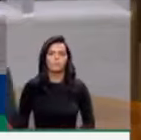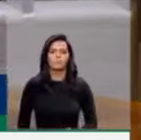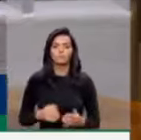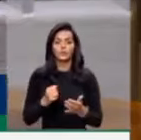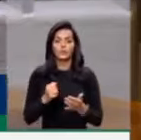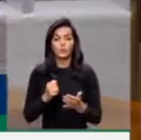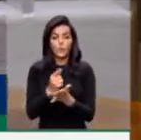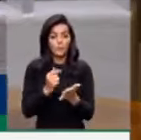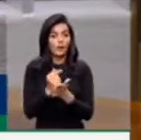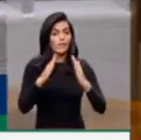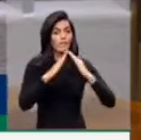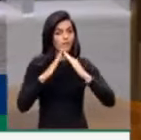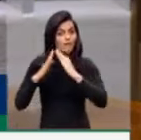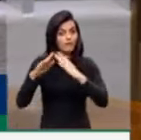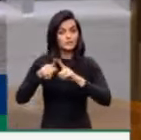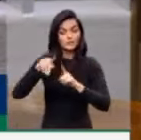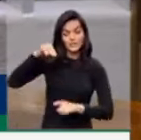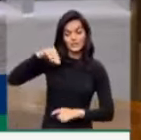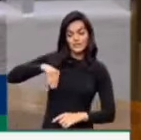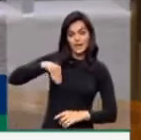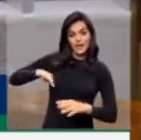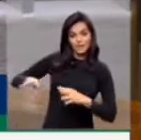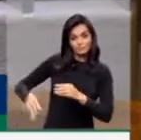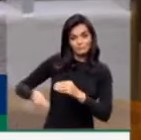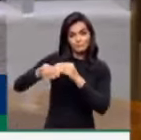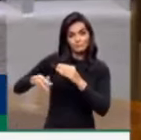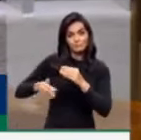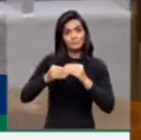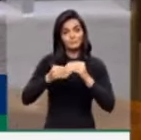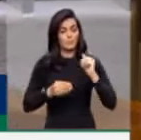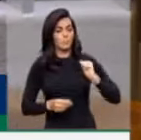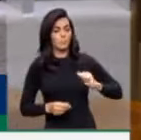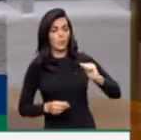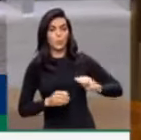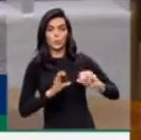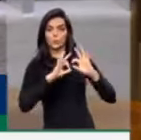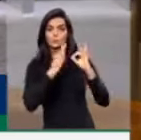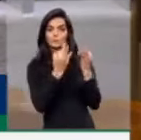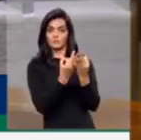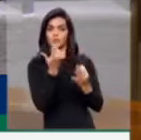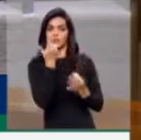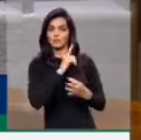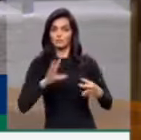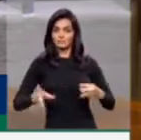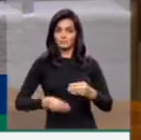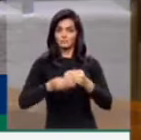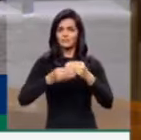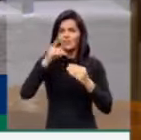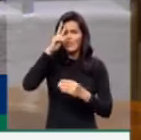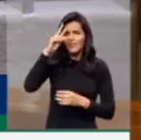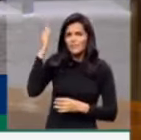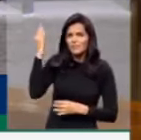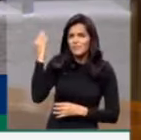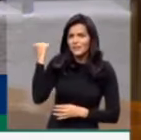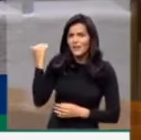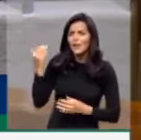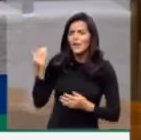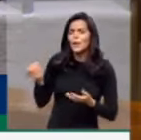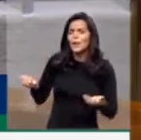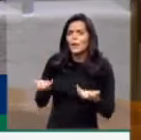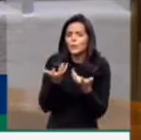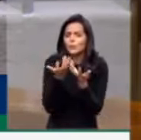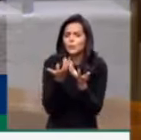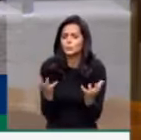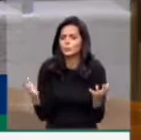complementado, renda que era complementada, também pelo Bolsa Família. Quem não lembra da comida barata e farta na mesa do povo?